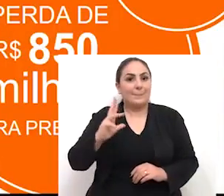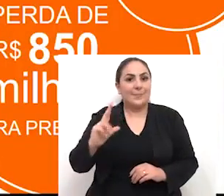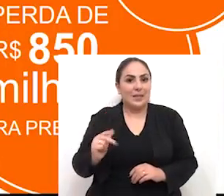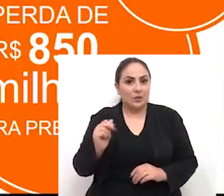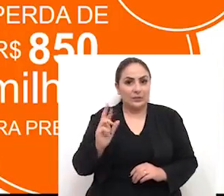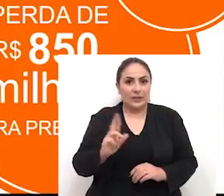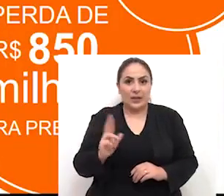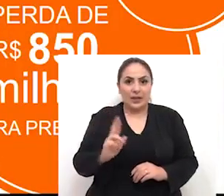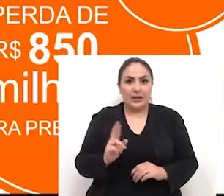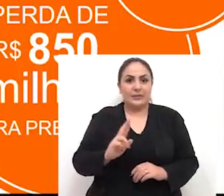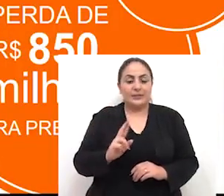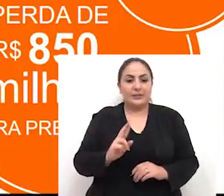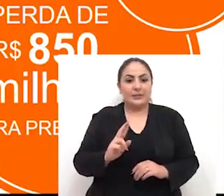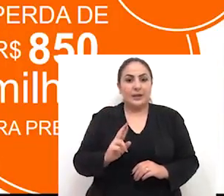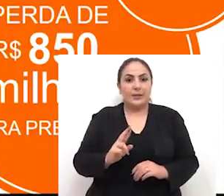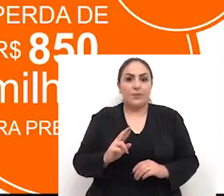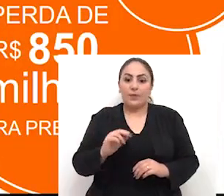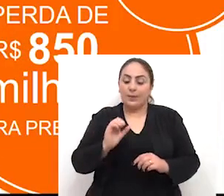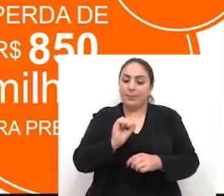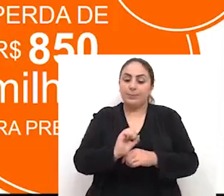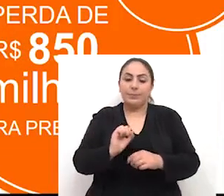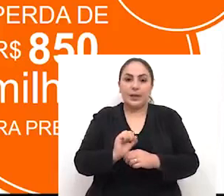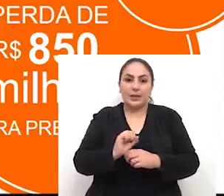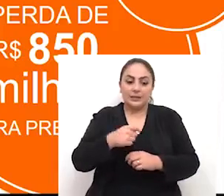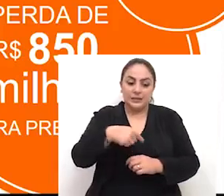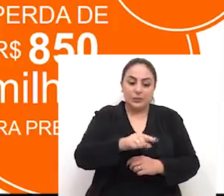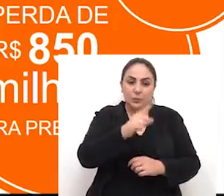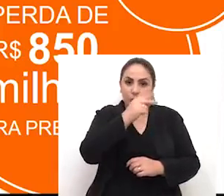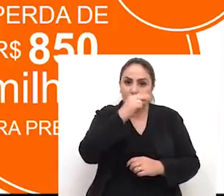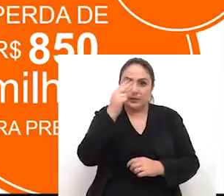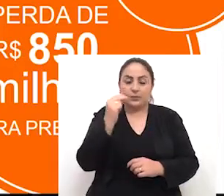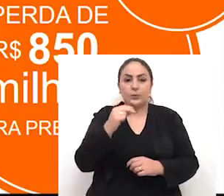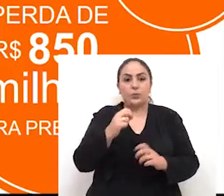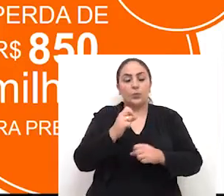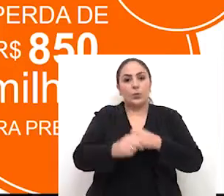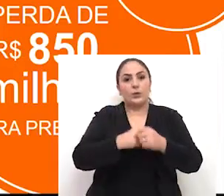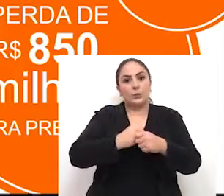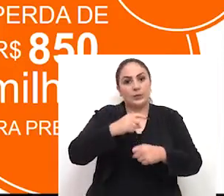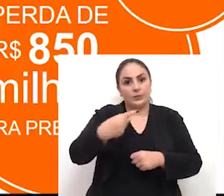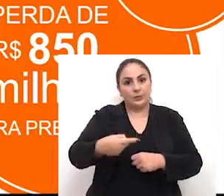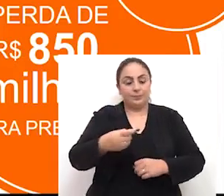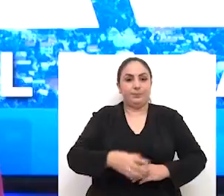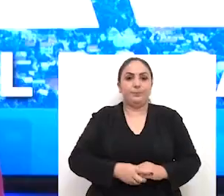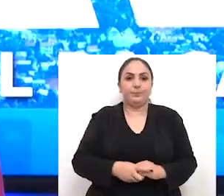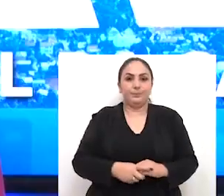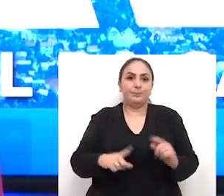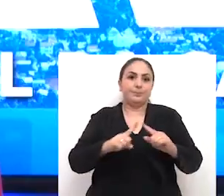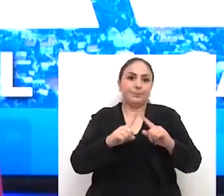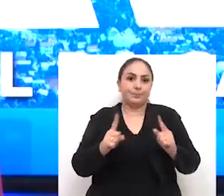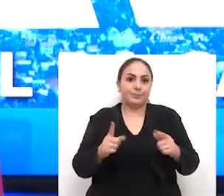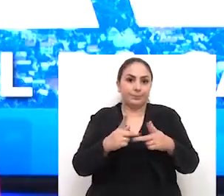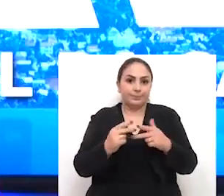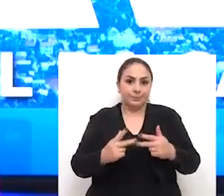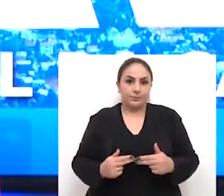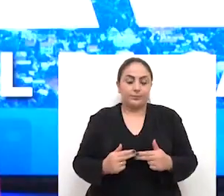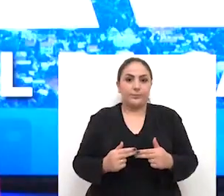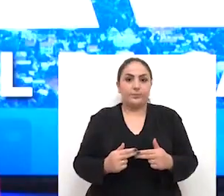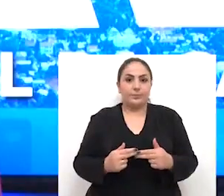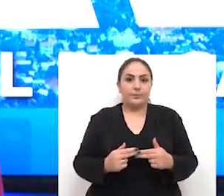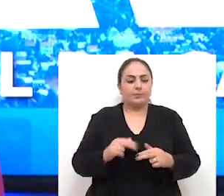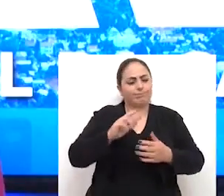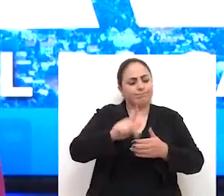milhões de reais que deixarão de ir para os municípios a partir do ano que vem. Mas as medidas